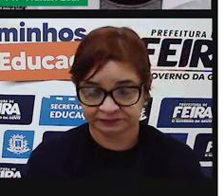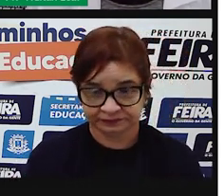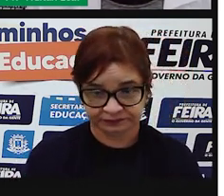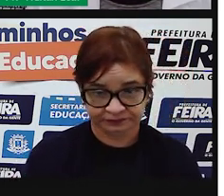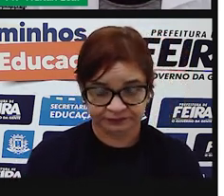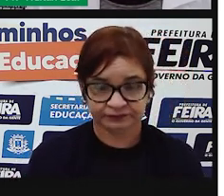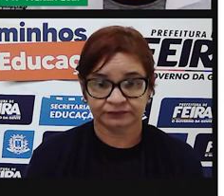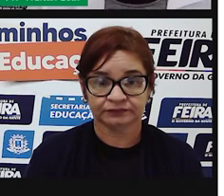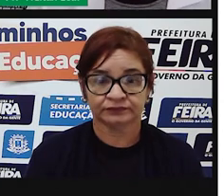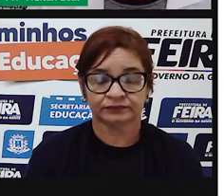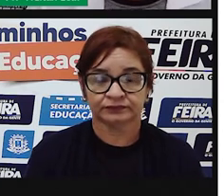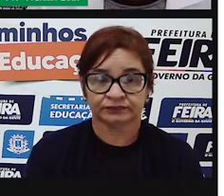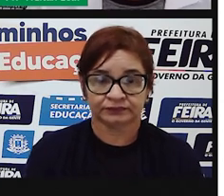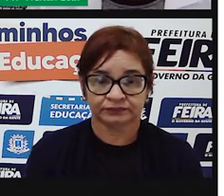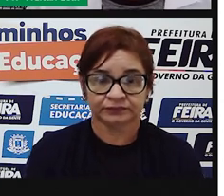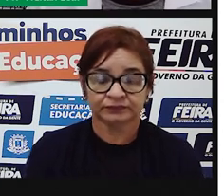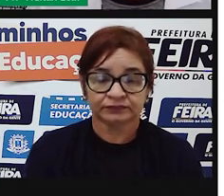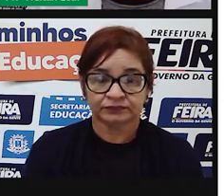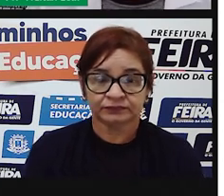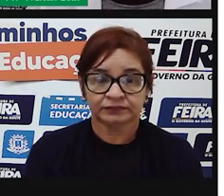de um interlocutor, se for um diálogo.